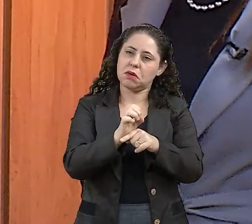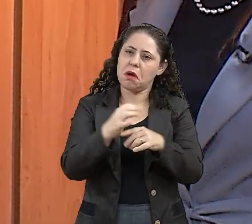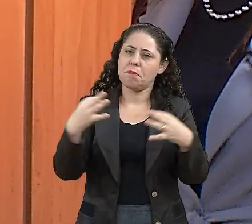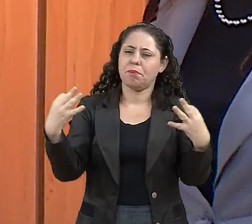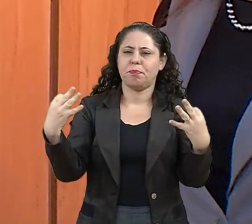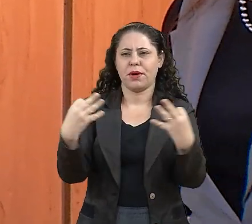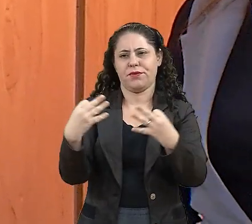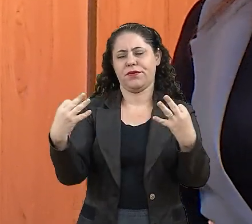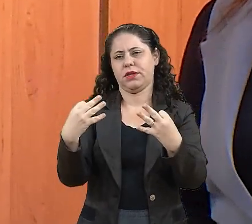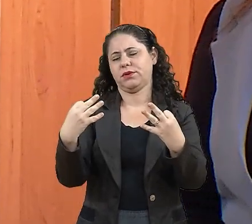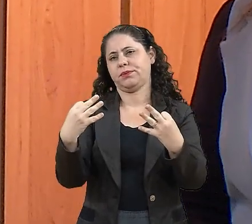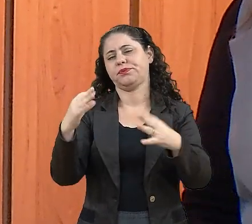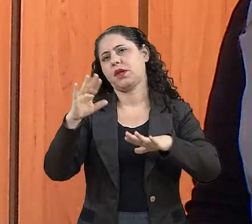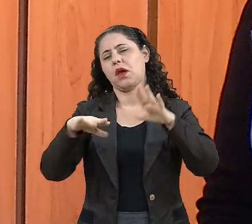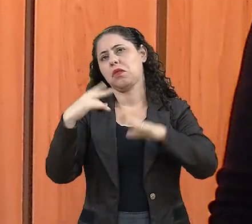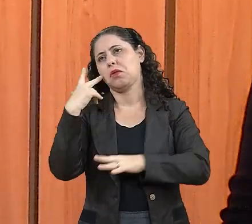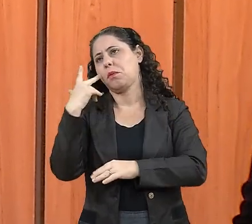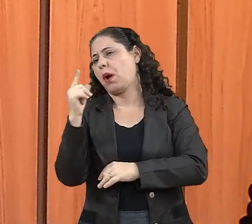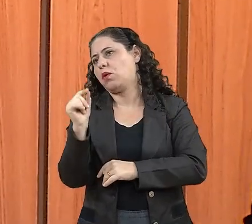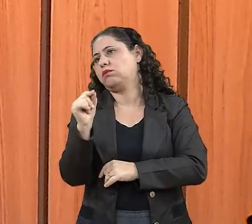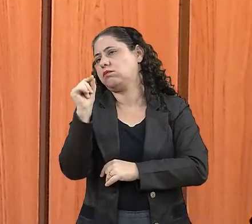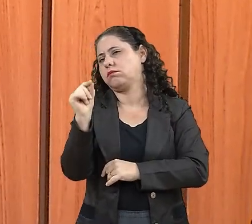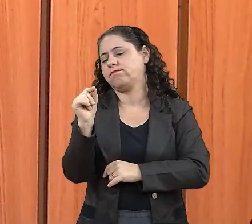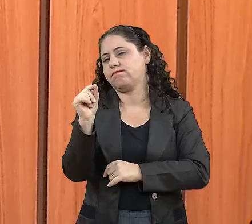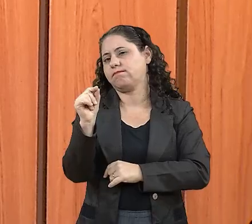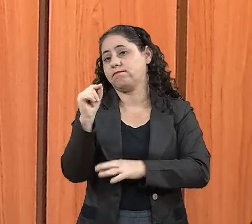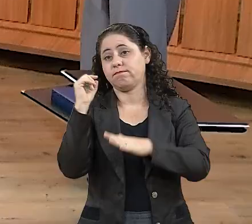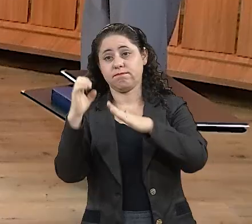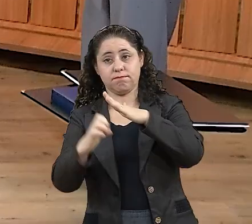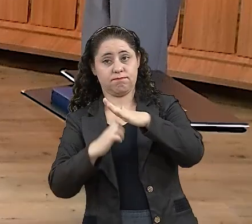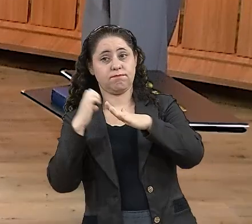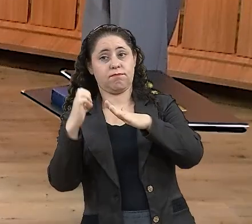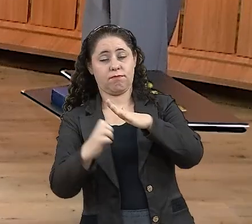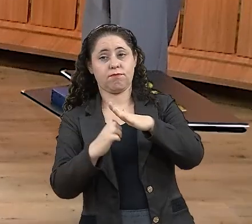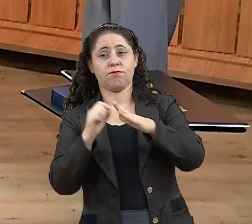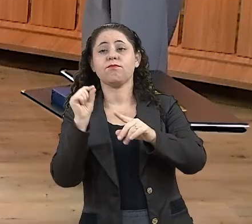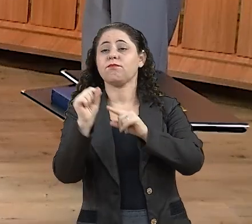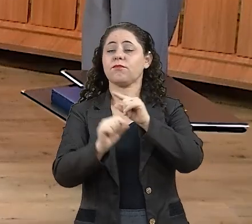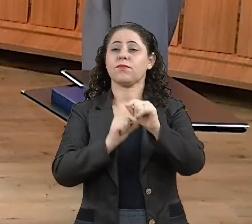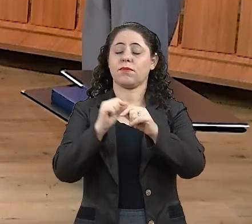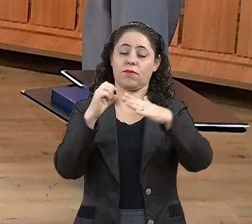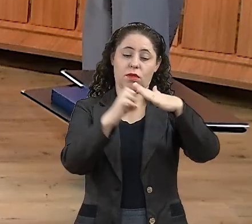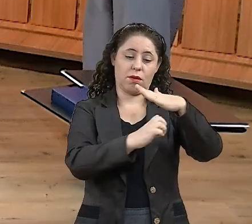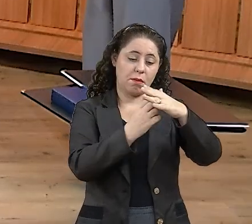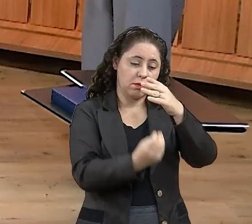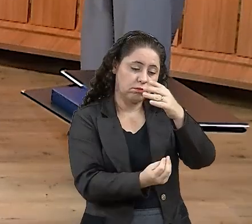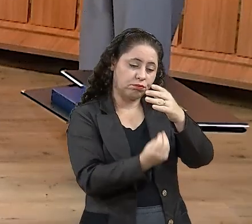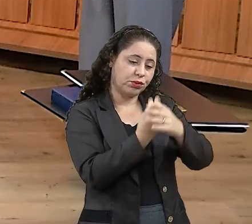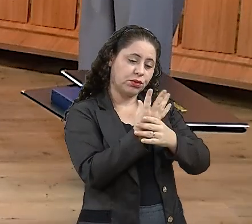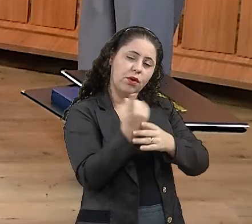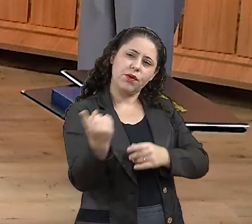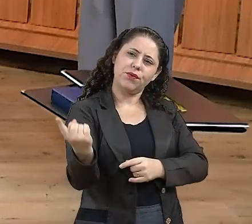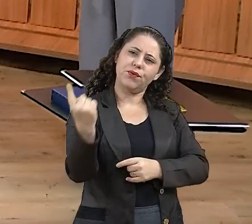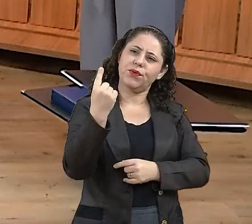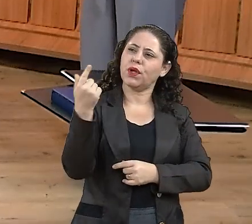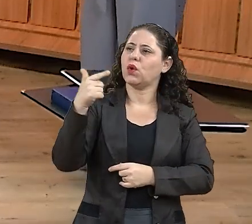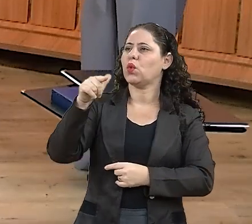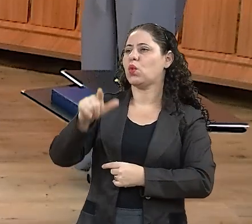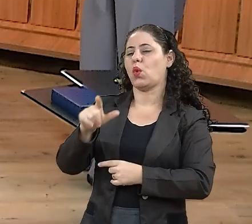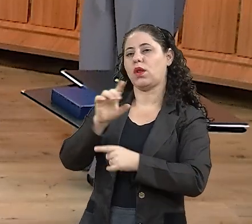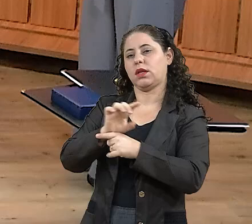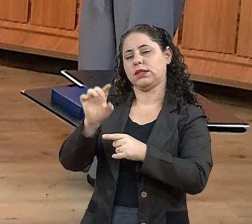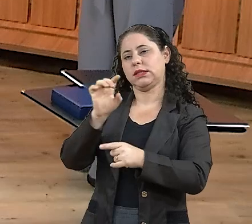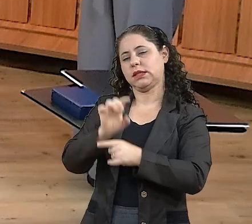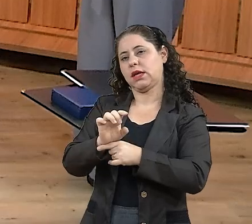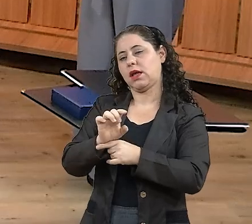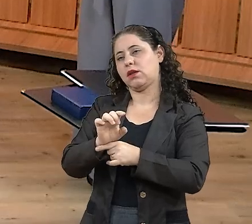é comum, são empresários que montaram uma empresa aqui, que vieram de outro estado. São